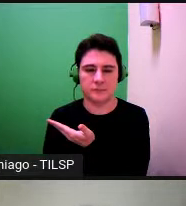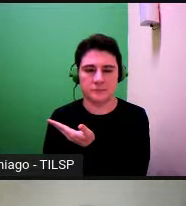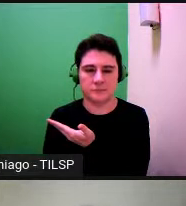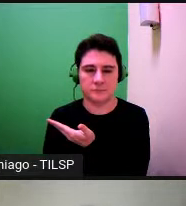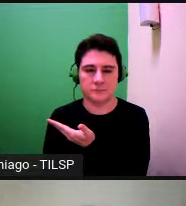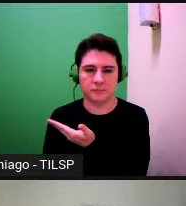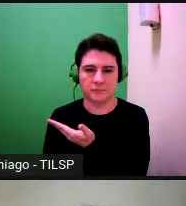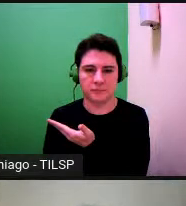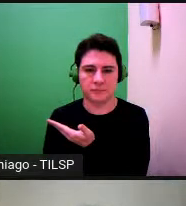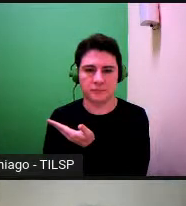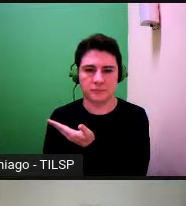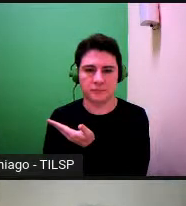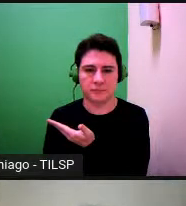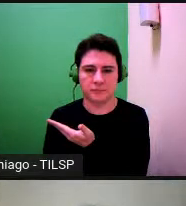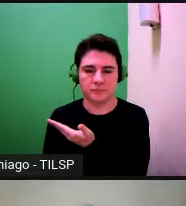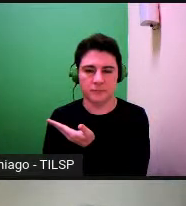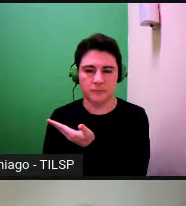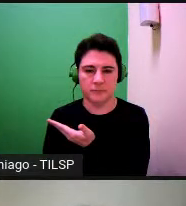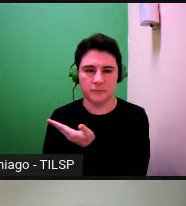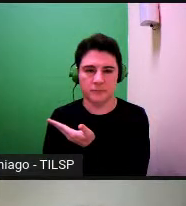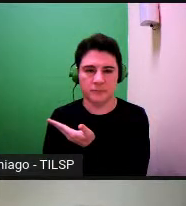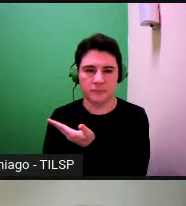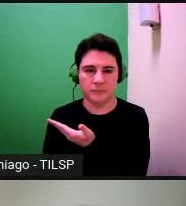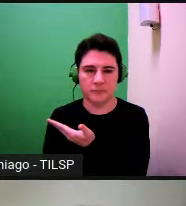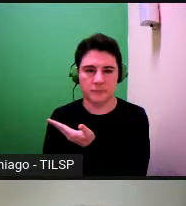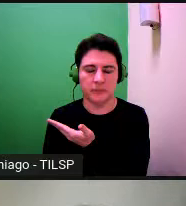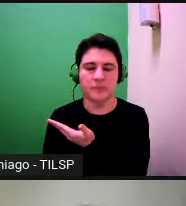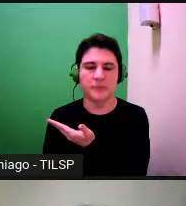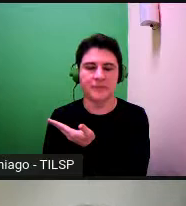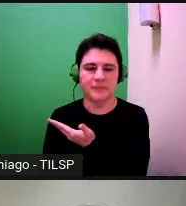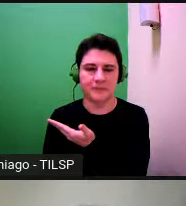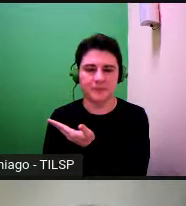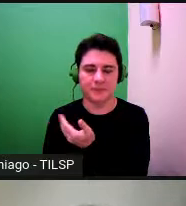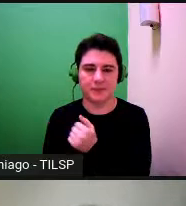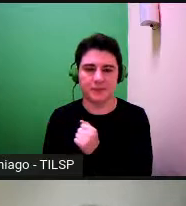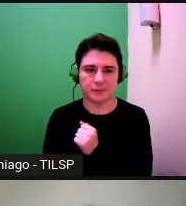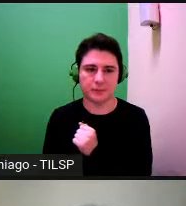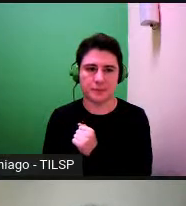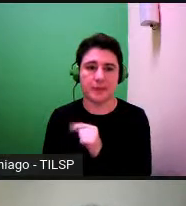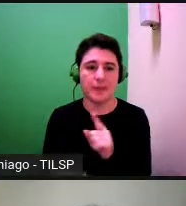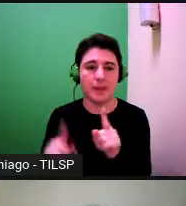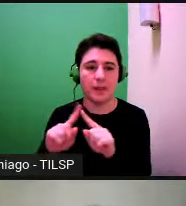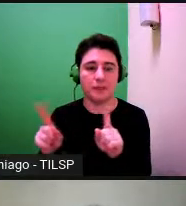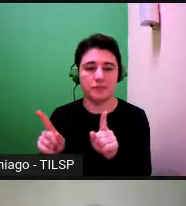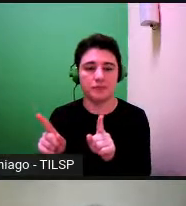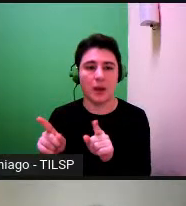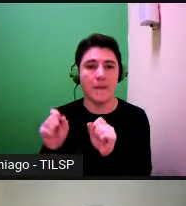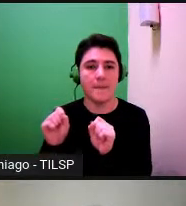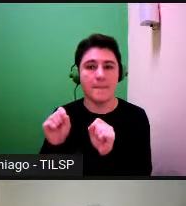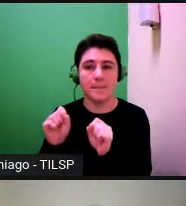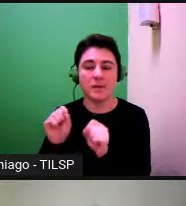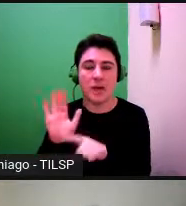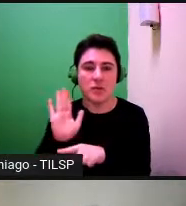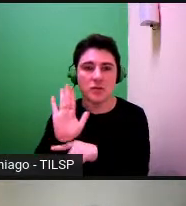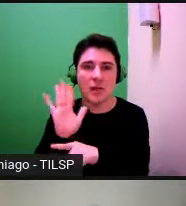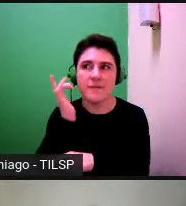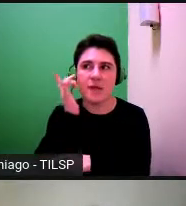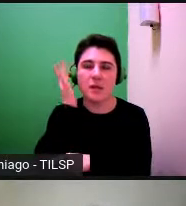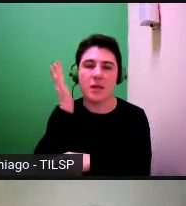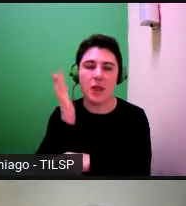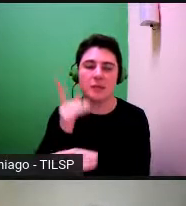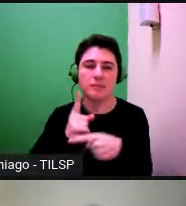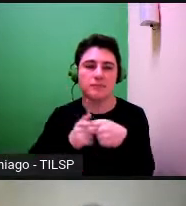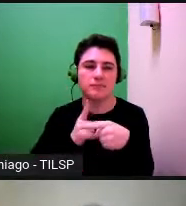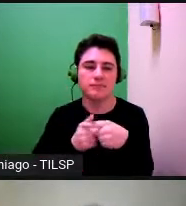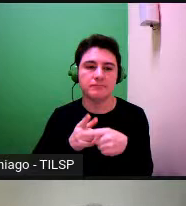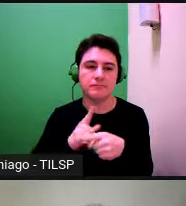dos recursos mobilizados pode ser altamente facilitadora isto é pode ser facilitadora quer nos contextos